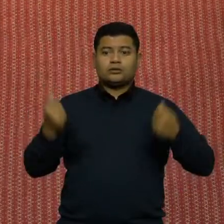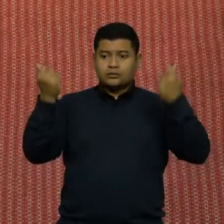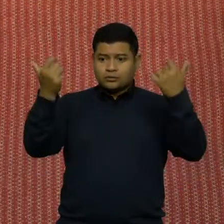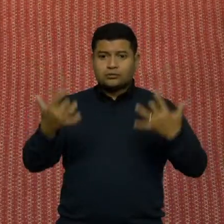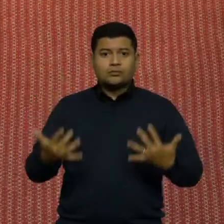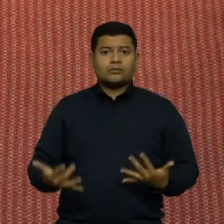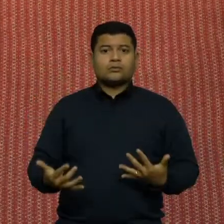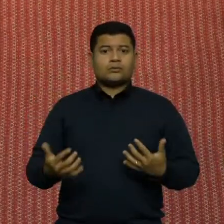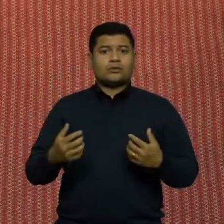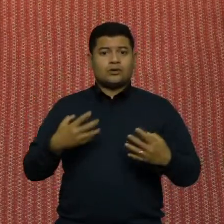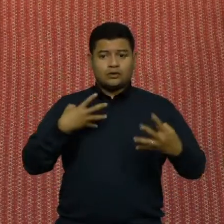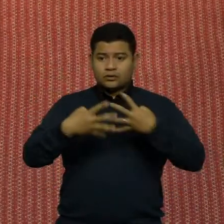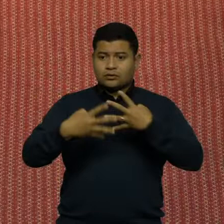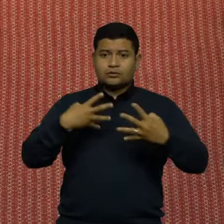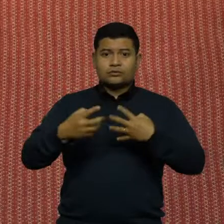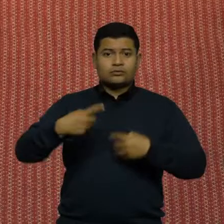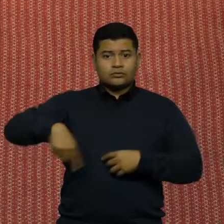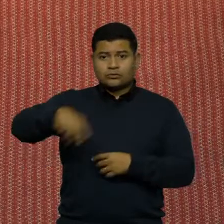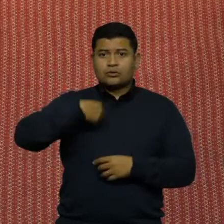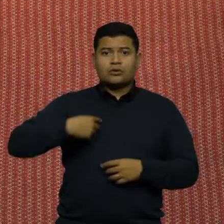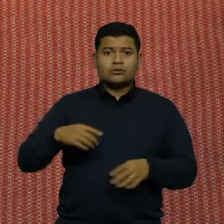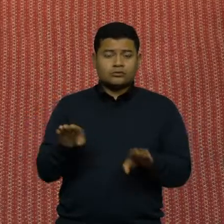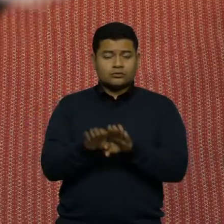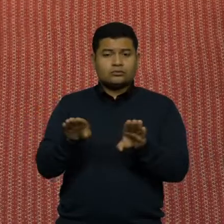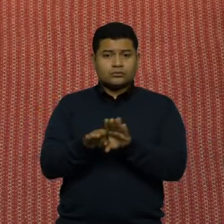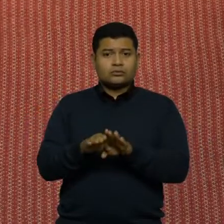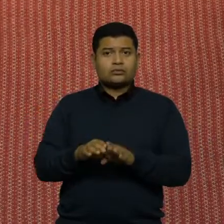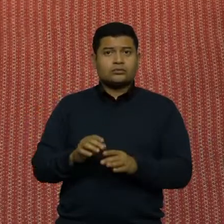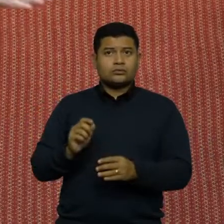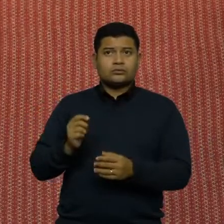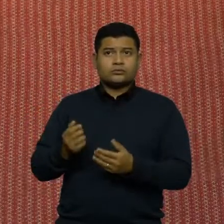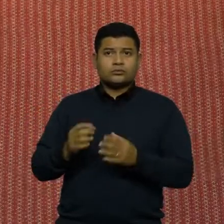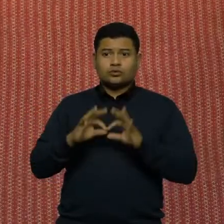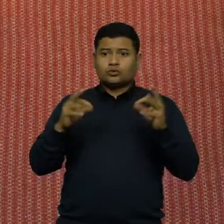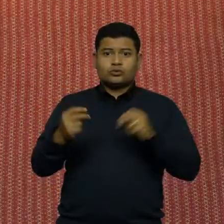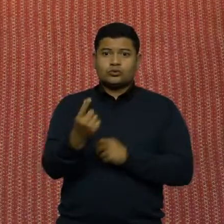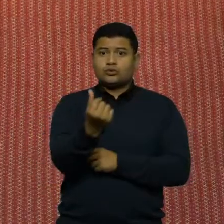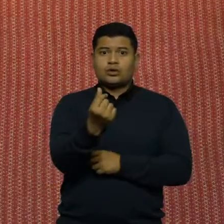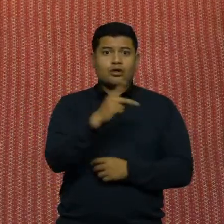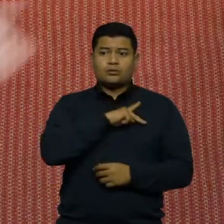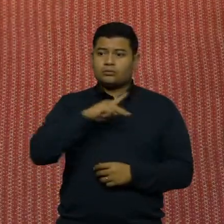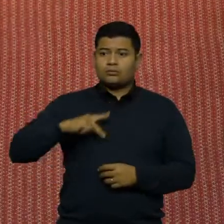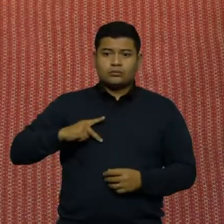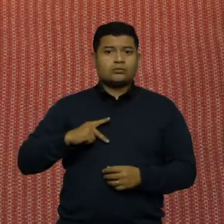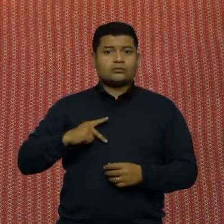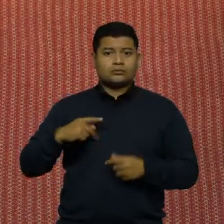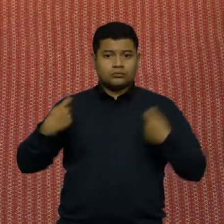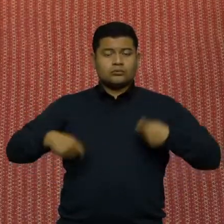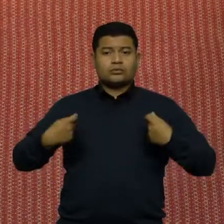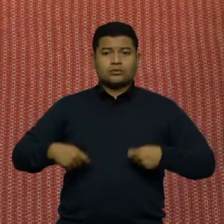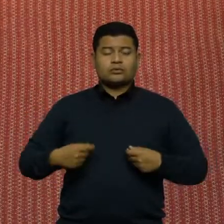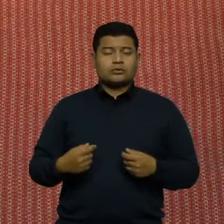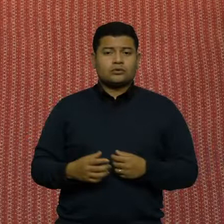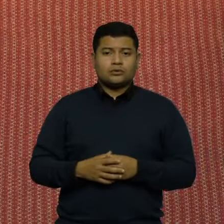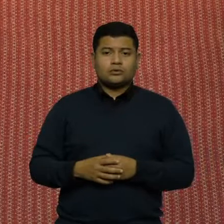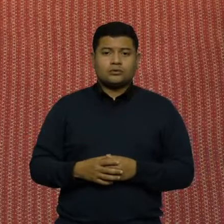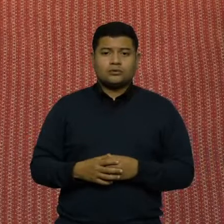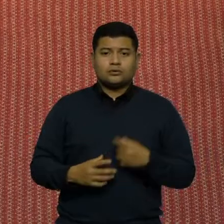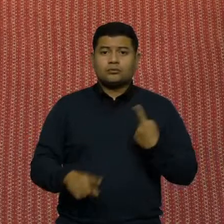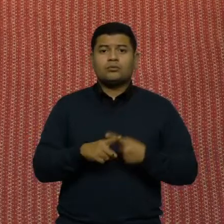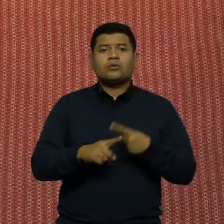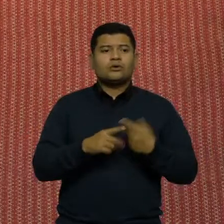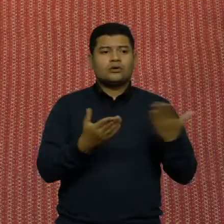temos que prestar contas aqui das nossas diárias, de todos os nossos, é dinheiro público? E por que que uma Universidade Federal não pode